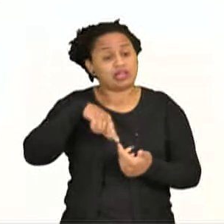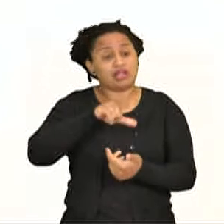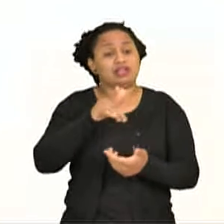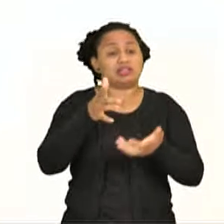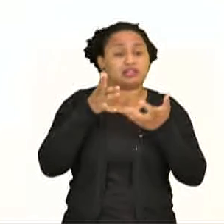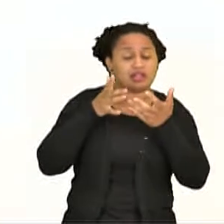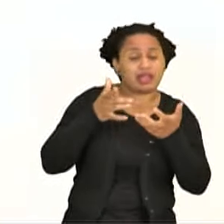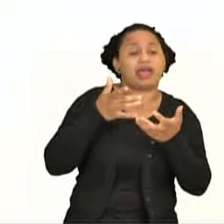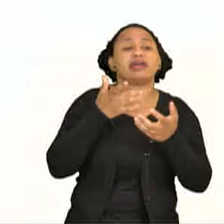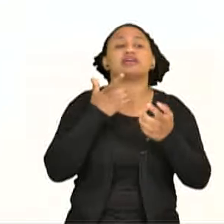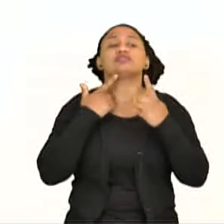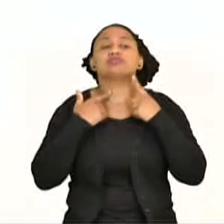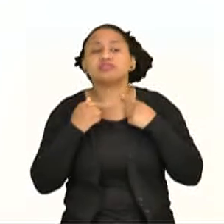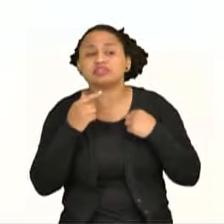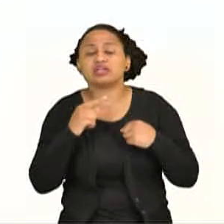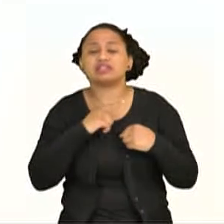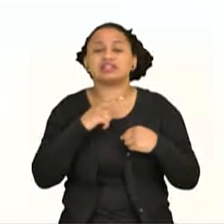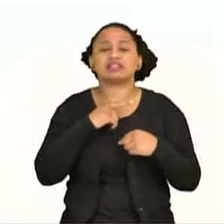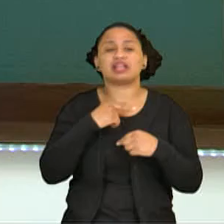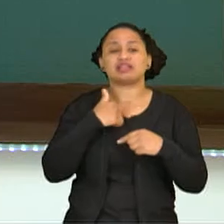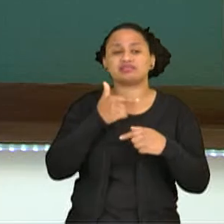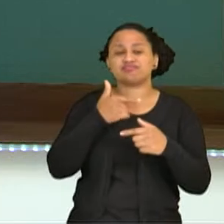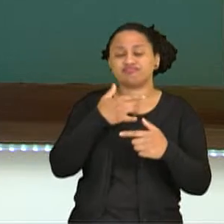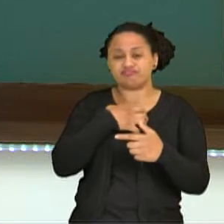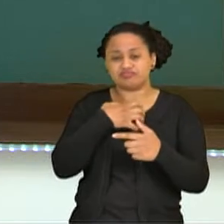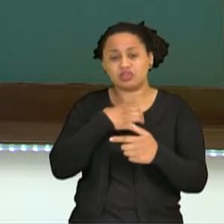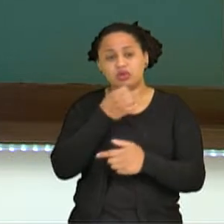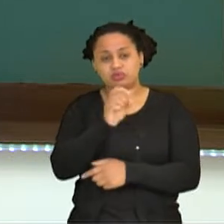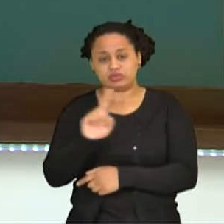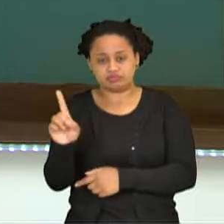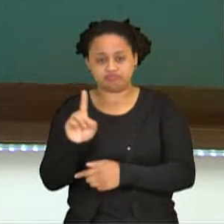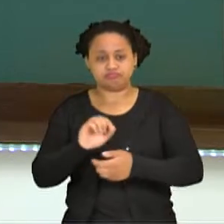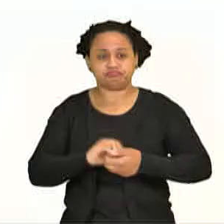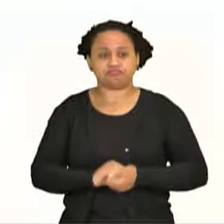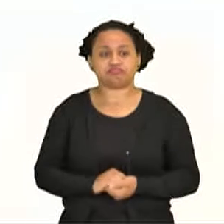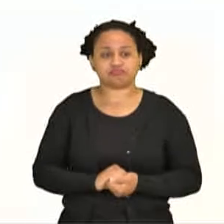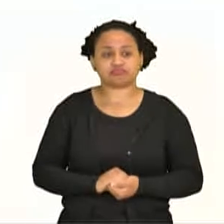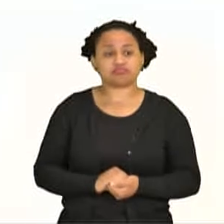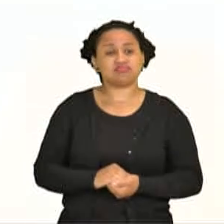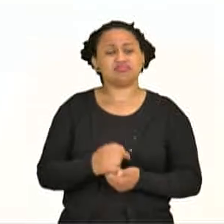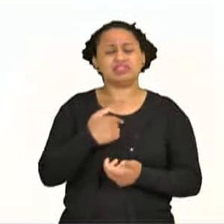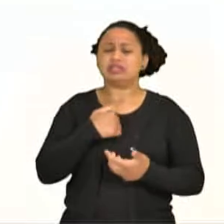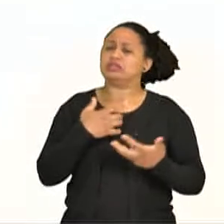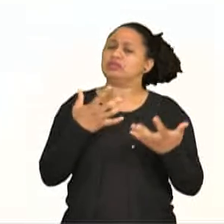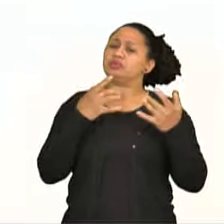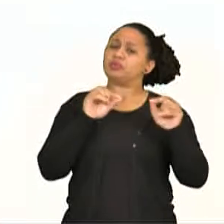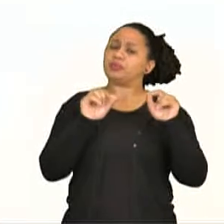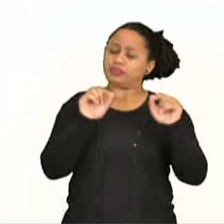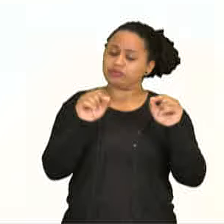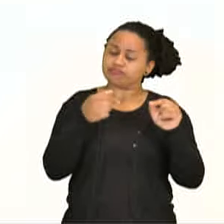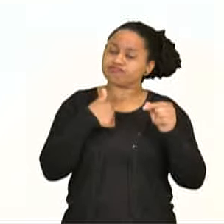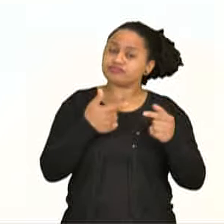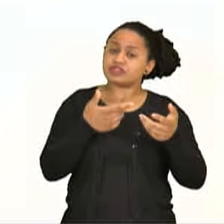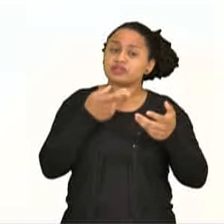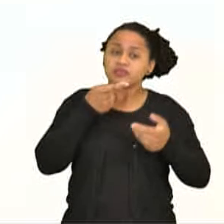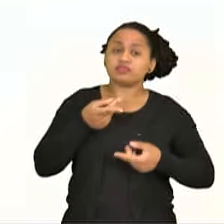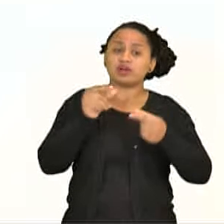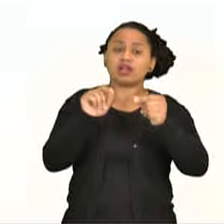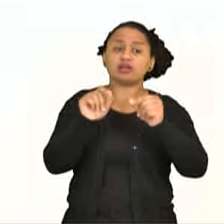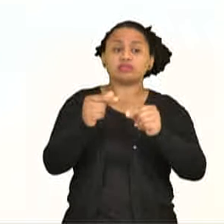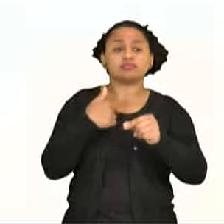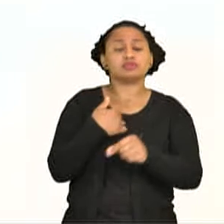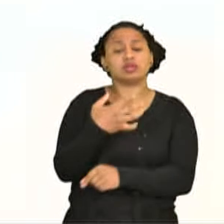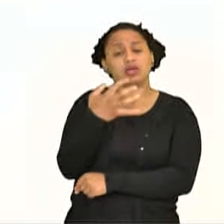saciar seu desejo por sensacionalismo. Eu estou impelido a lhe dizer o quanto vim